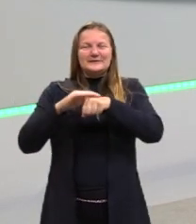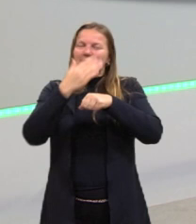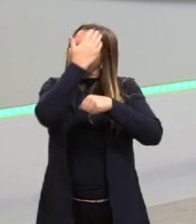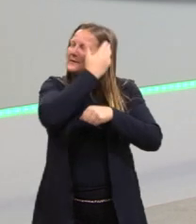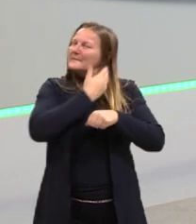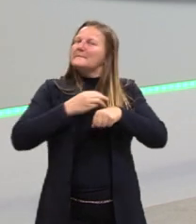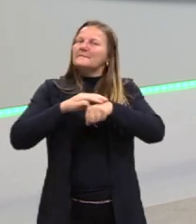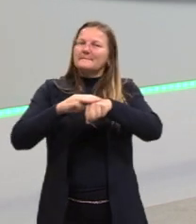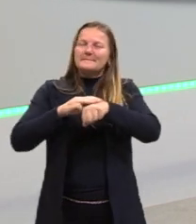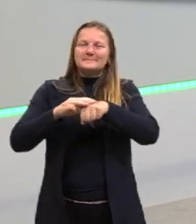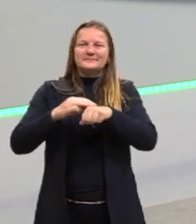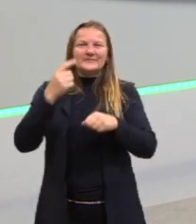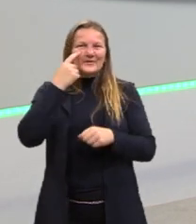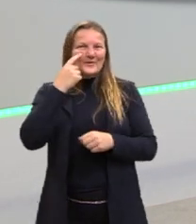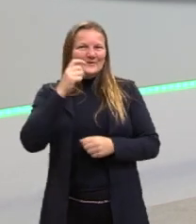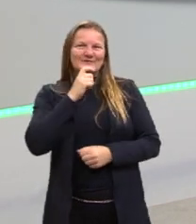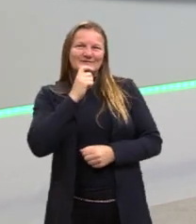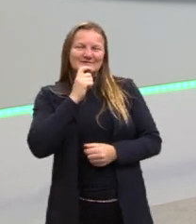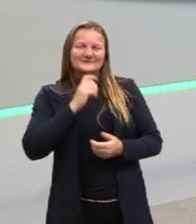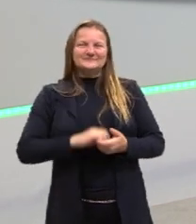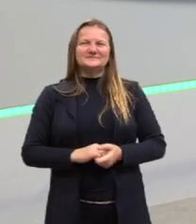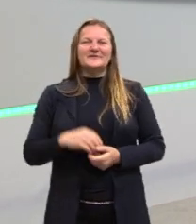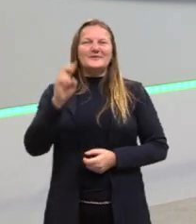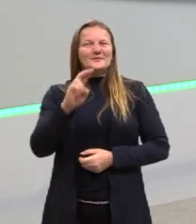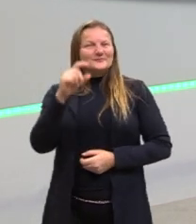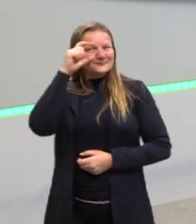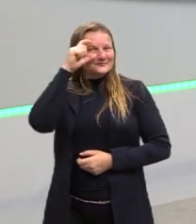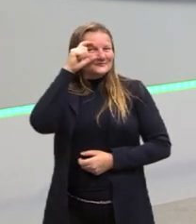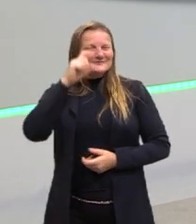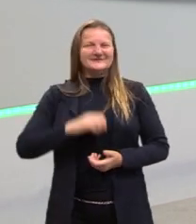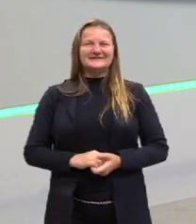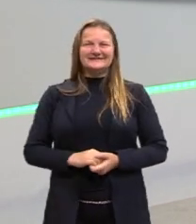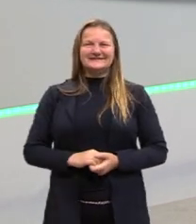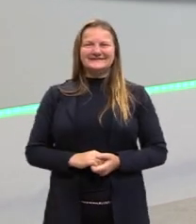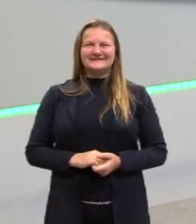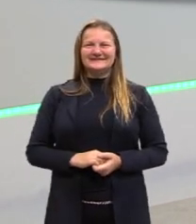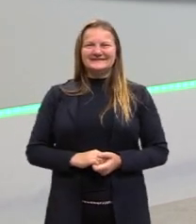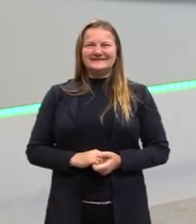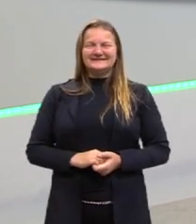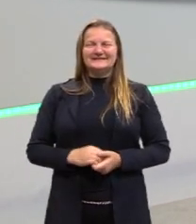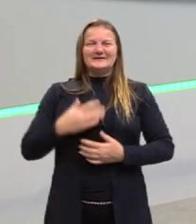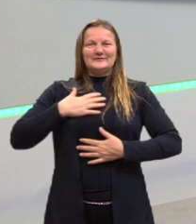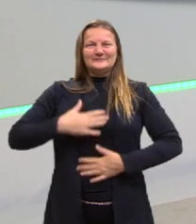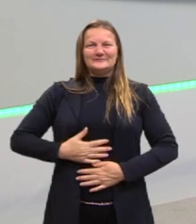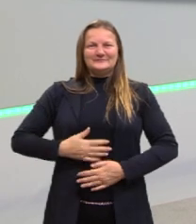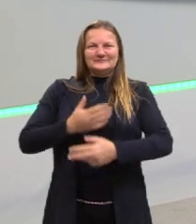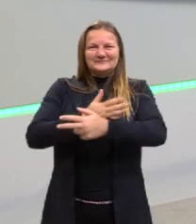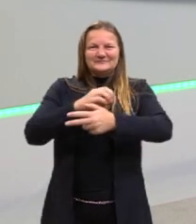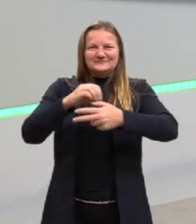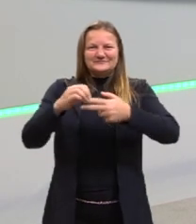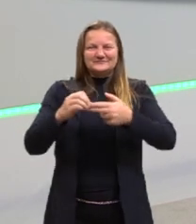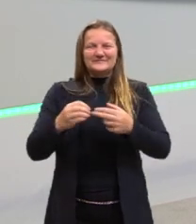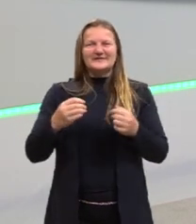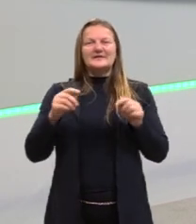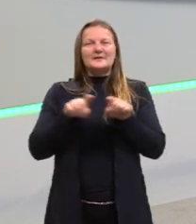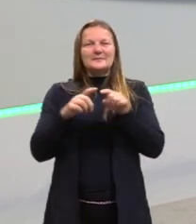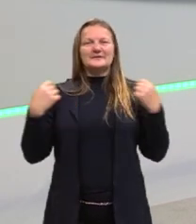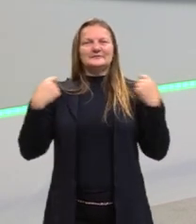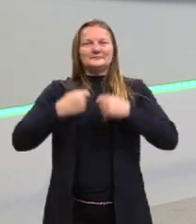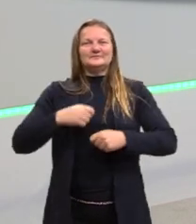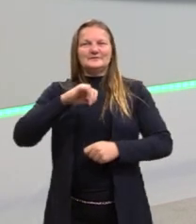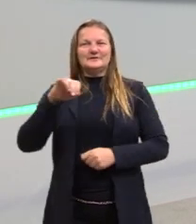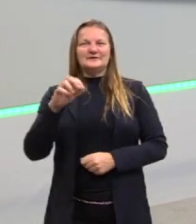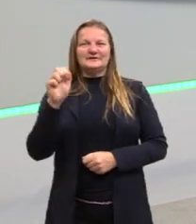escuros, olhos verdes, uso óculos, estou utilizando a camiseta do pré-enem e também uma camisa jeans.